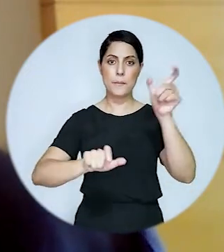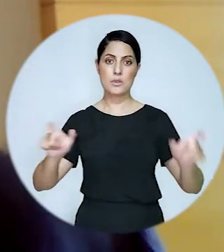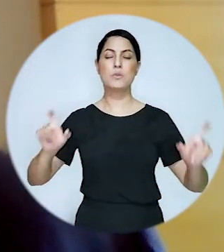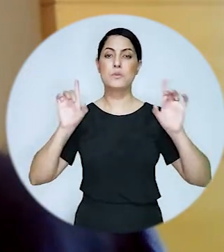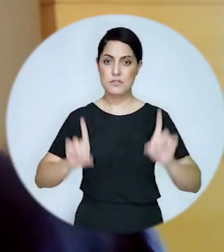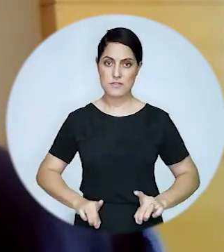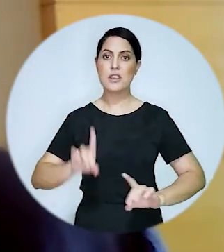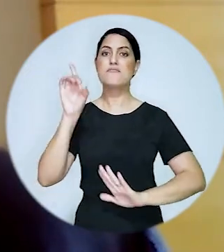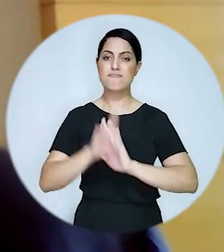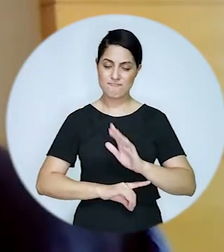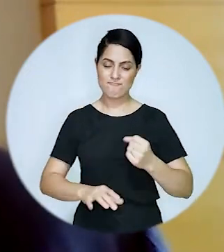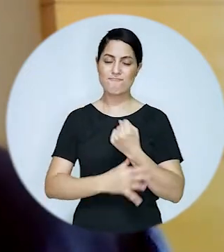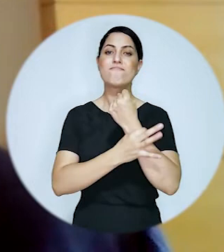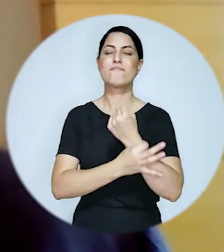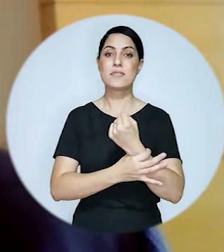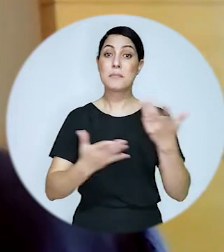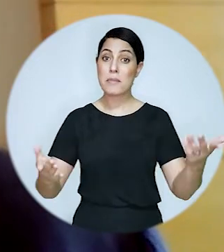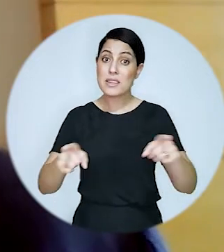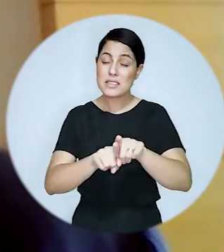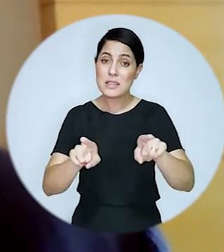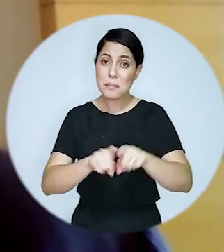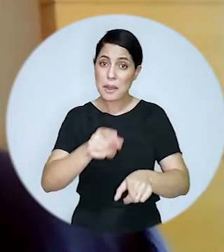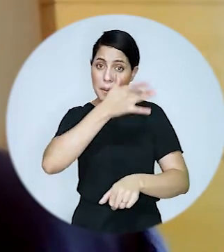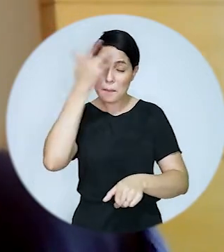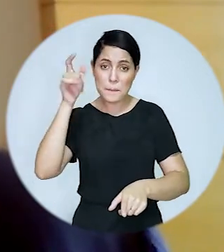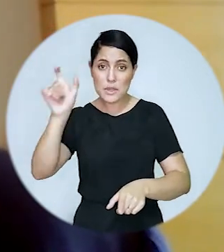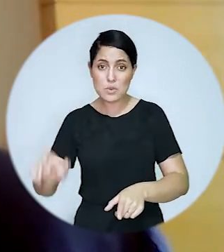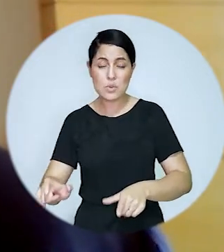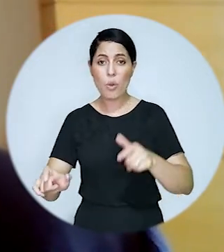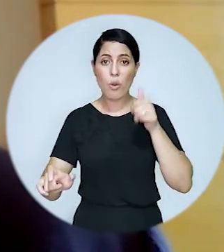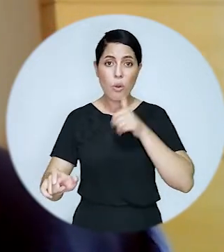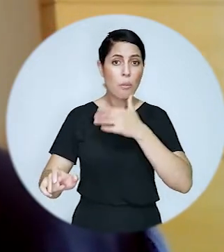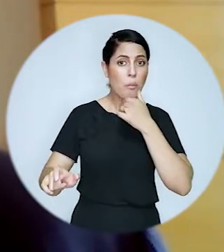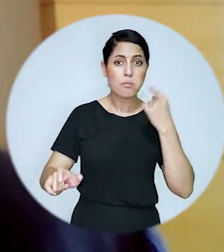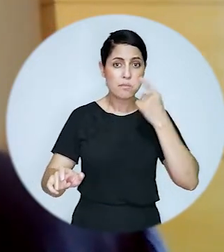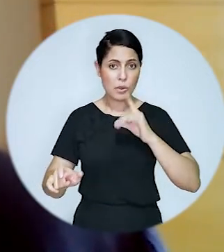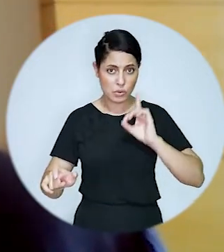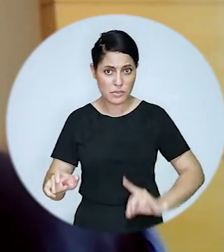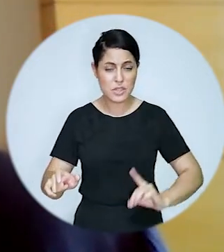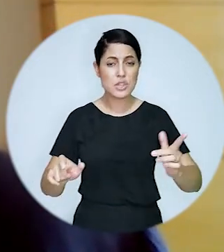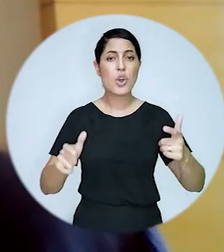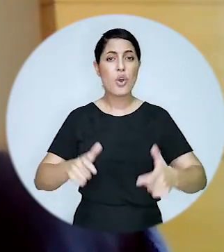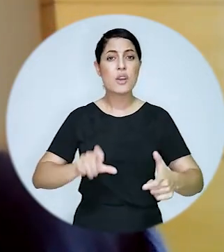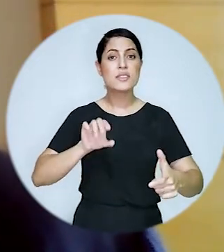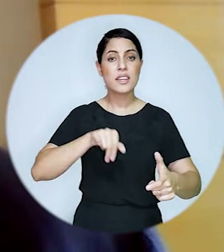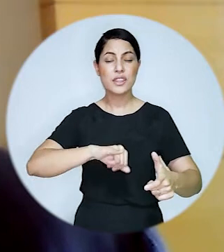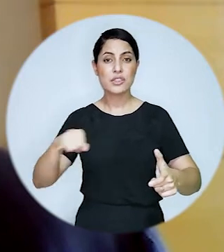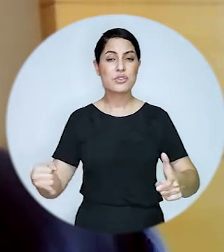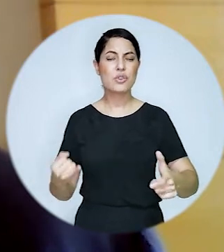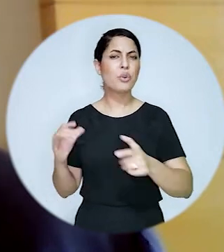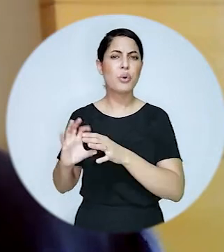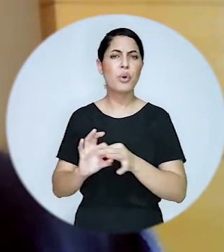Advogados do Brasil na defesa dos direitos da pessoa com deficiência mas também da advogada do advogado com deficiência